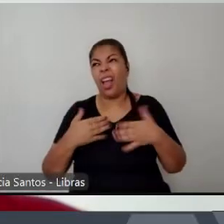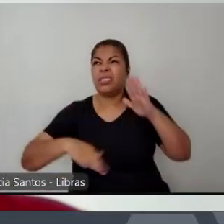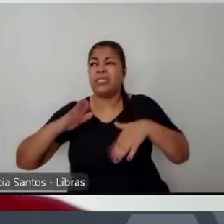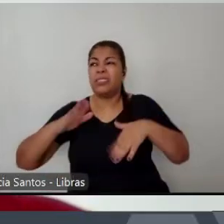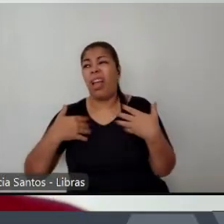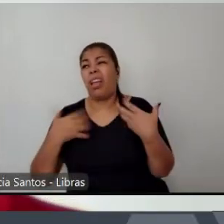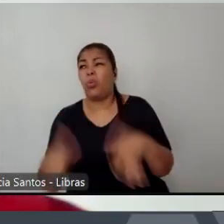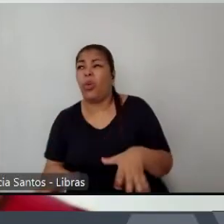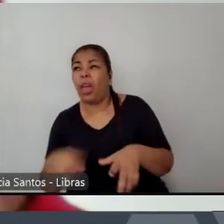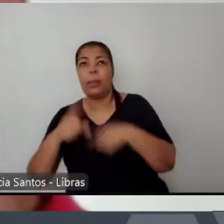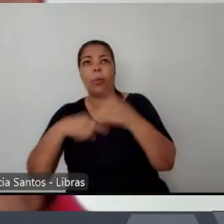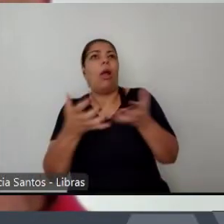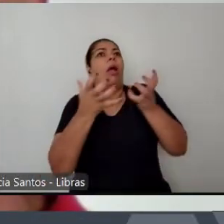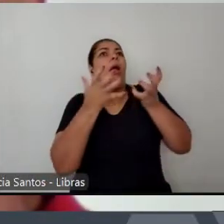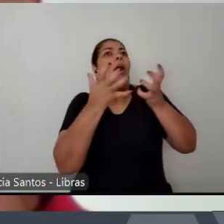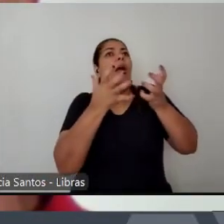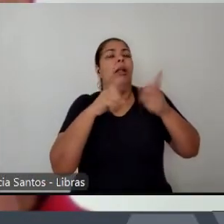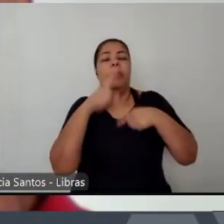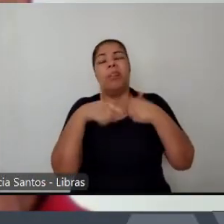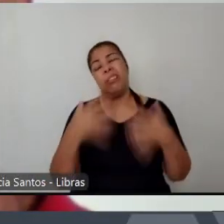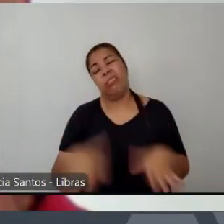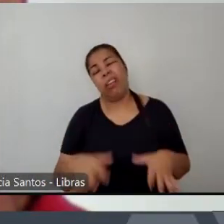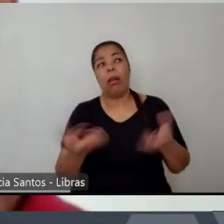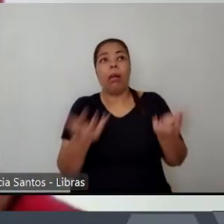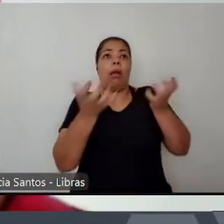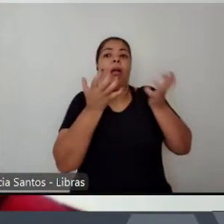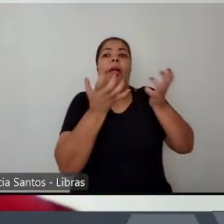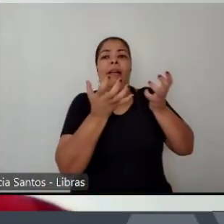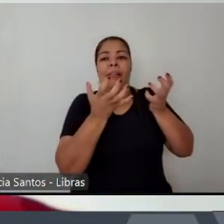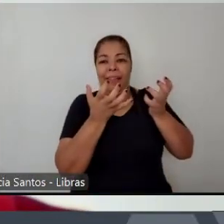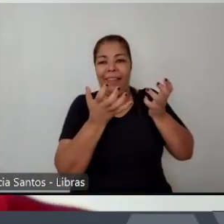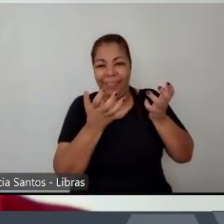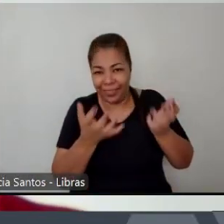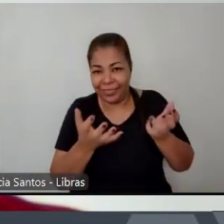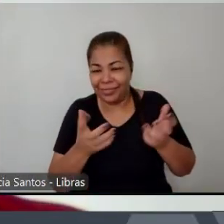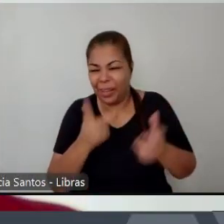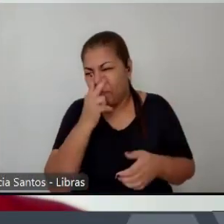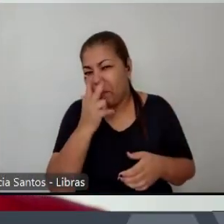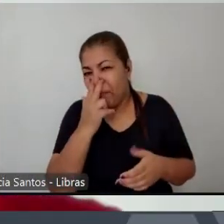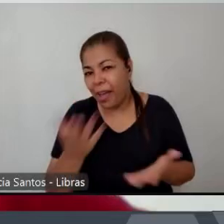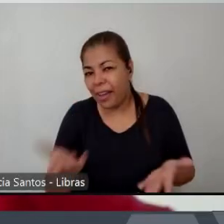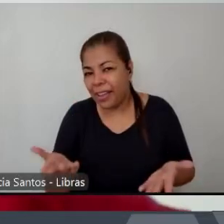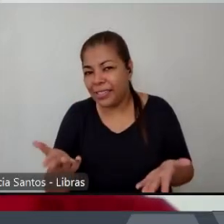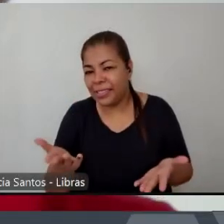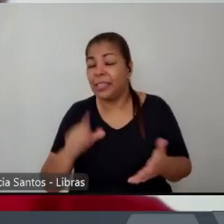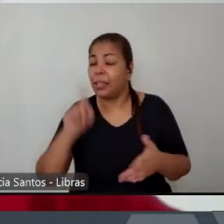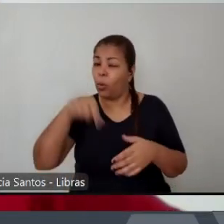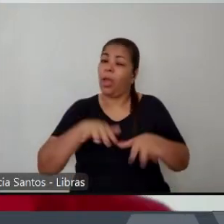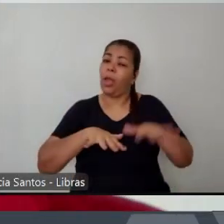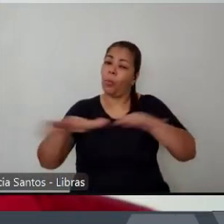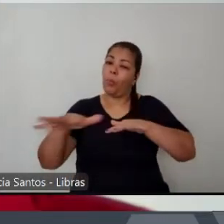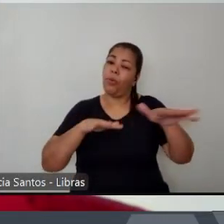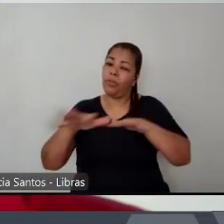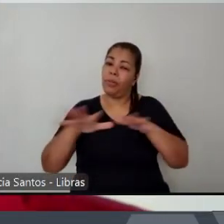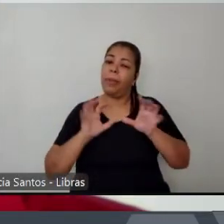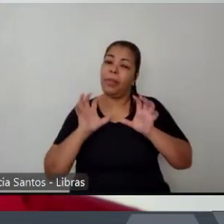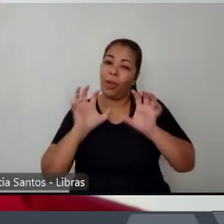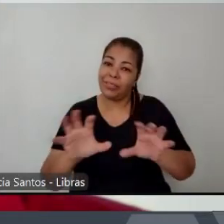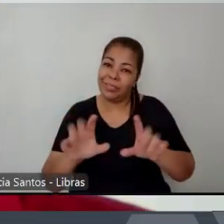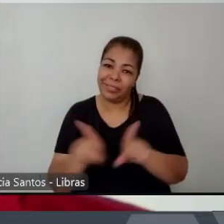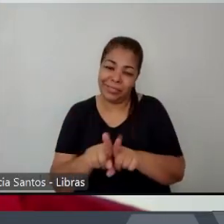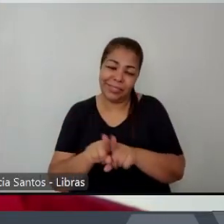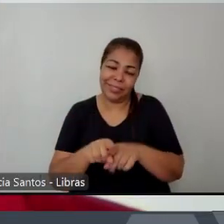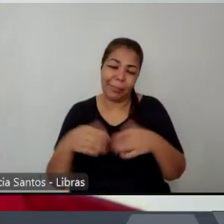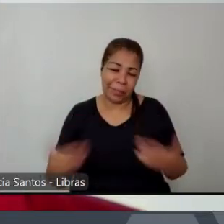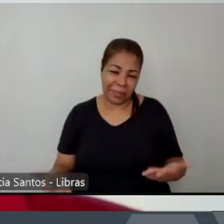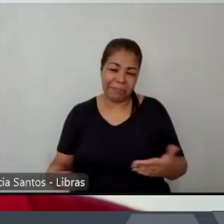perceber que é uma barca furada para você entrar na outra novamente parece né tem esse movimento histórico dialético assim mas